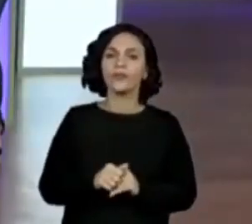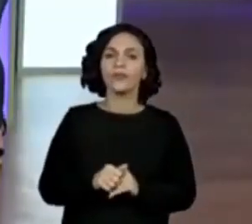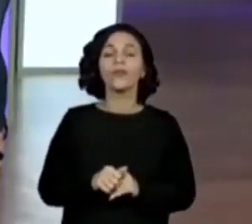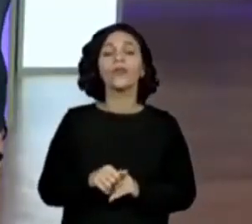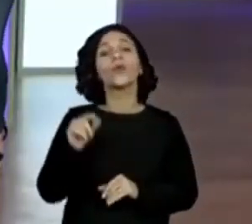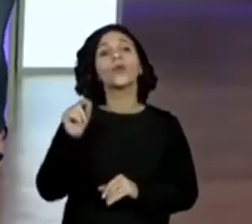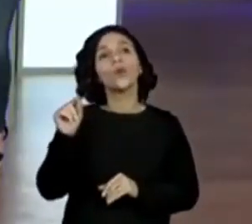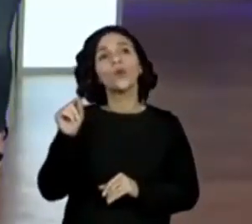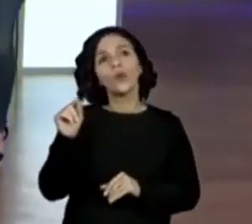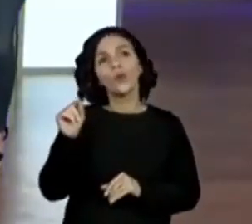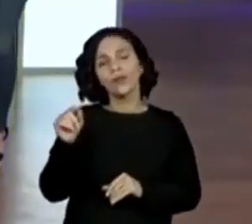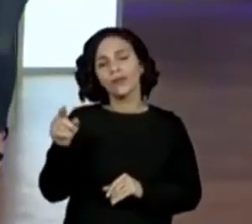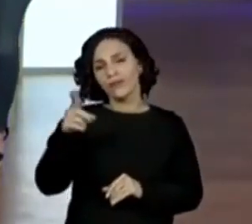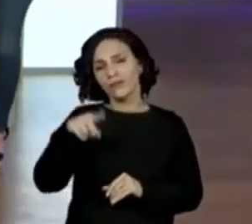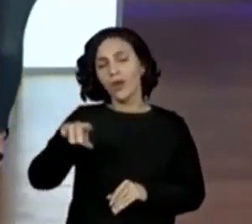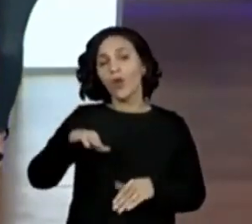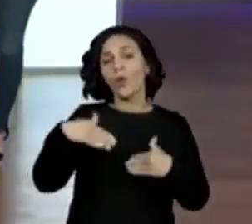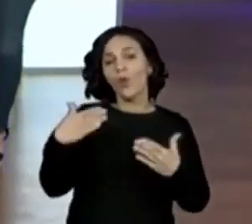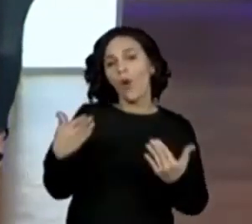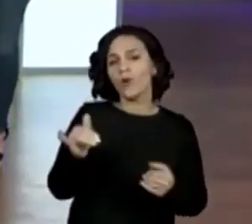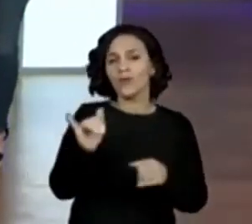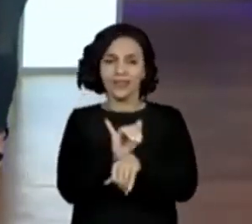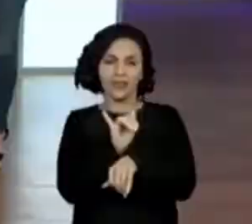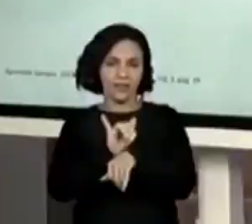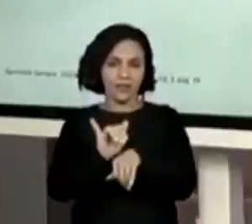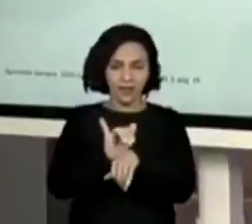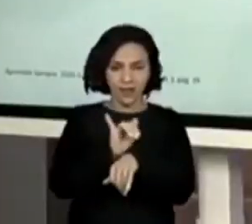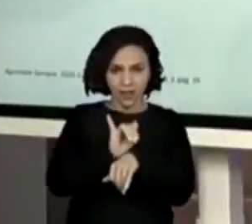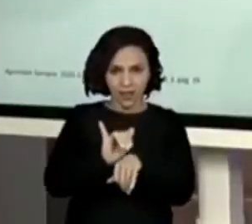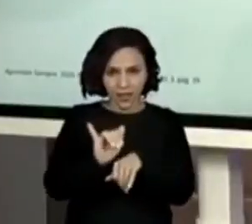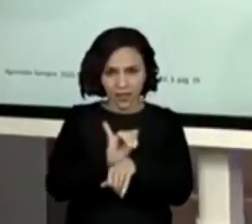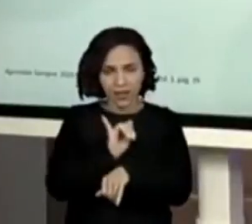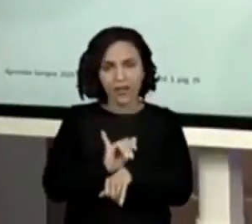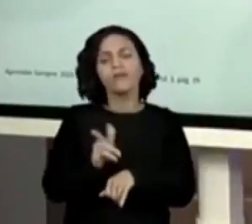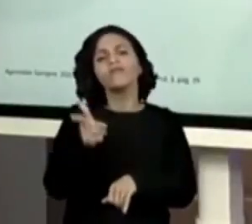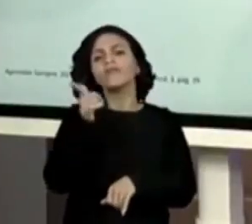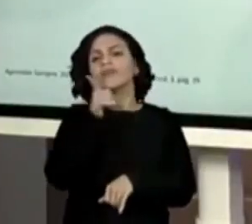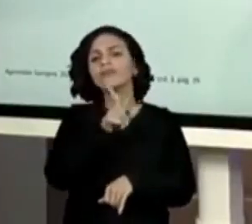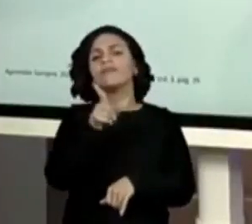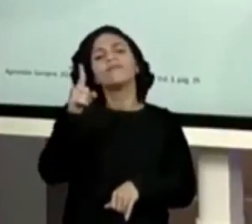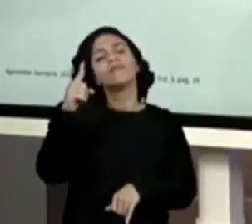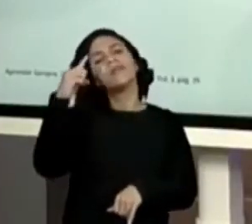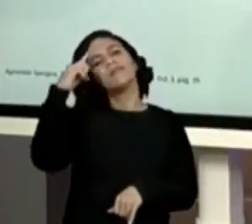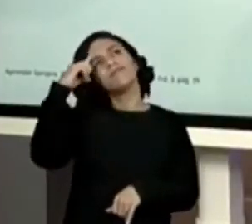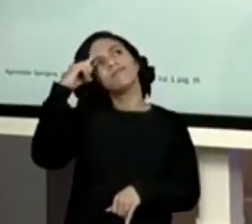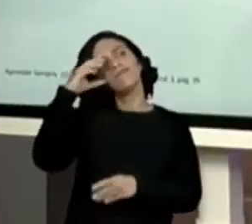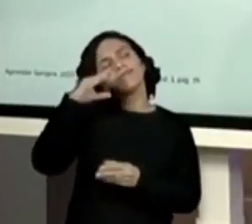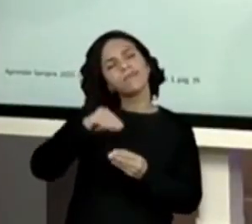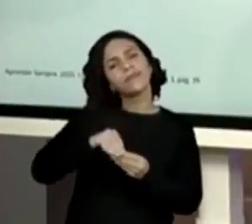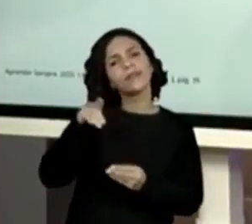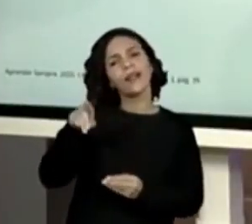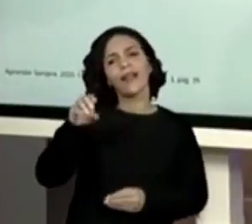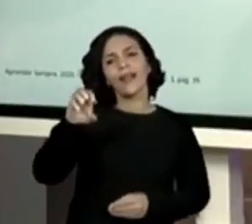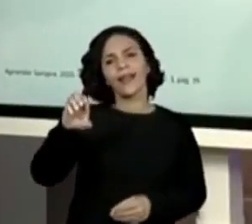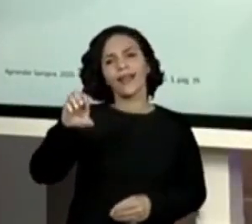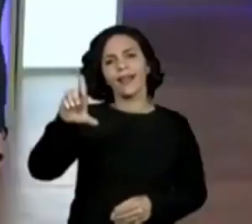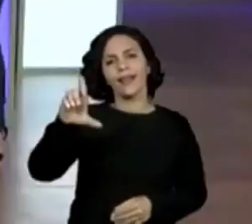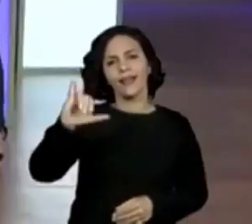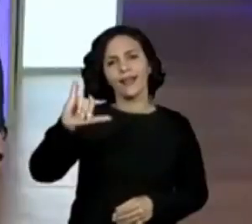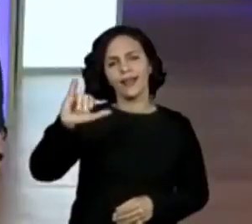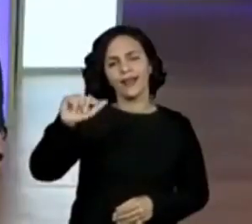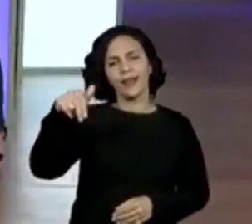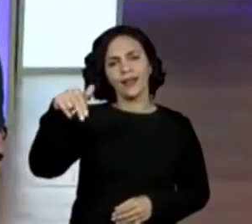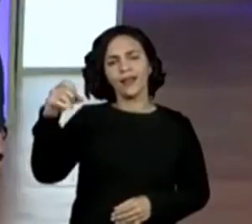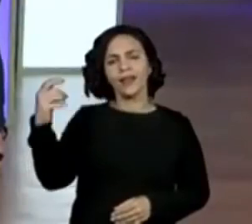contribuições, estratégias vocês utilizaram para chegar à conclusão de que a Eliane é mais alta que a Maria Cecília?